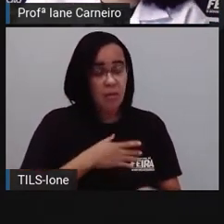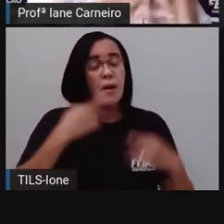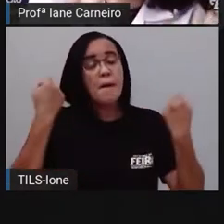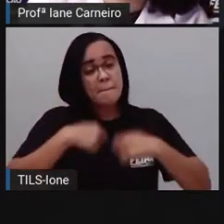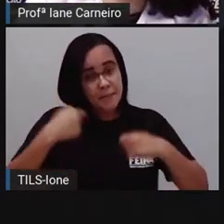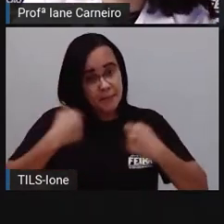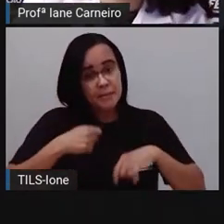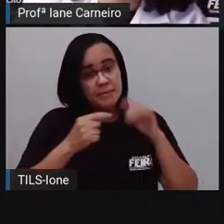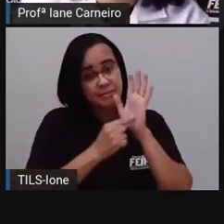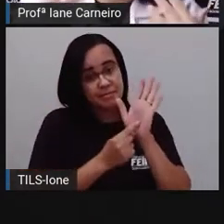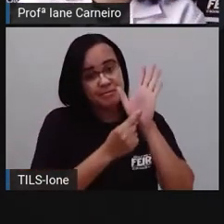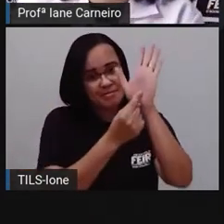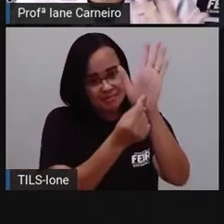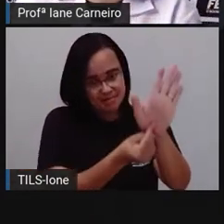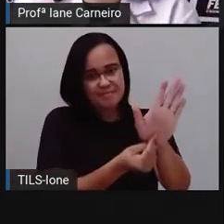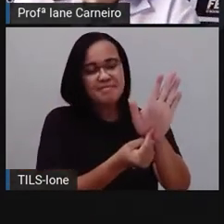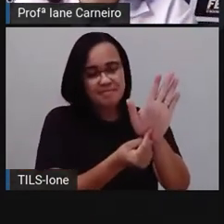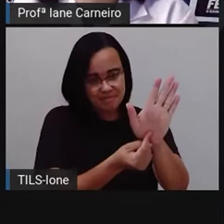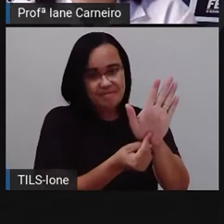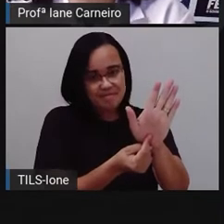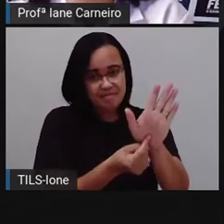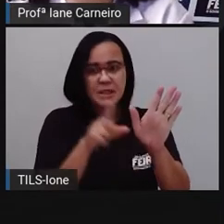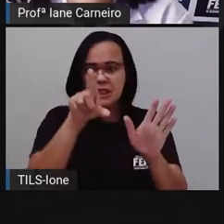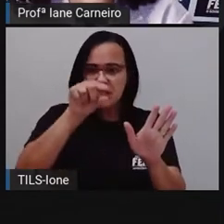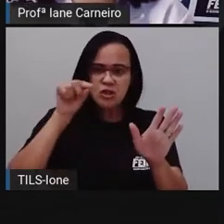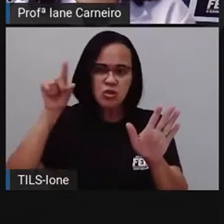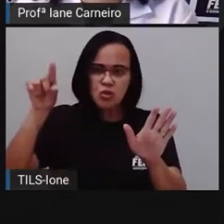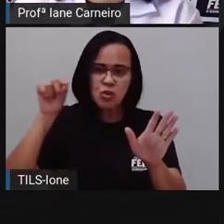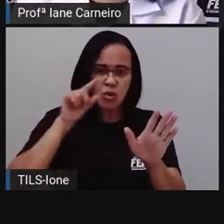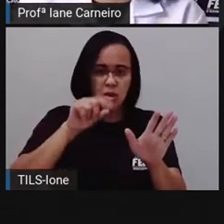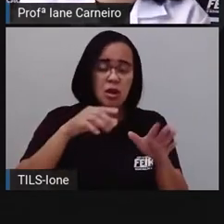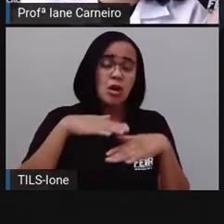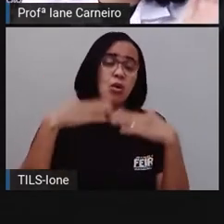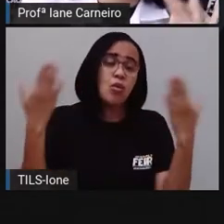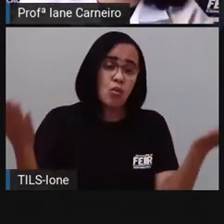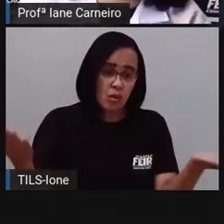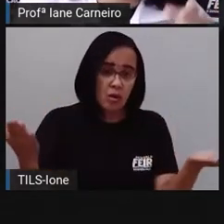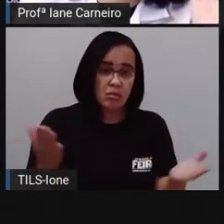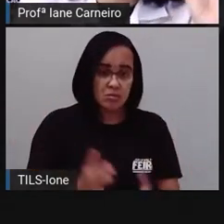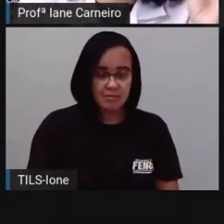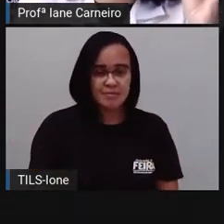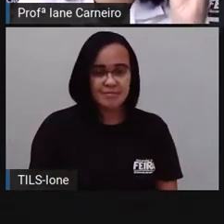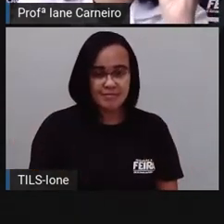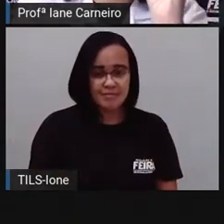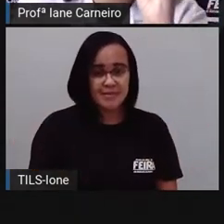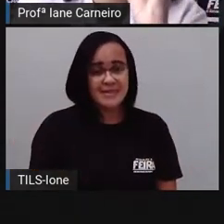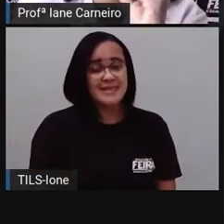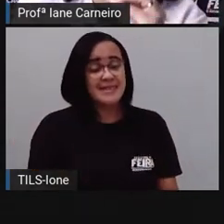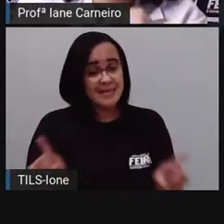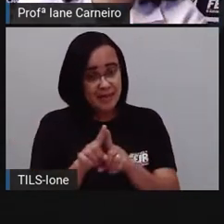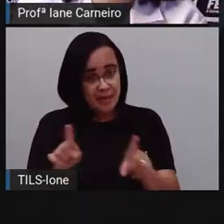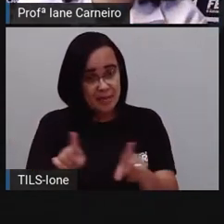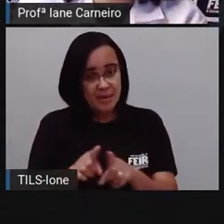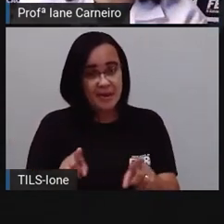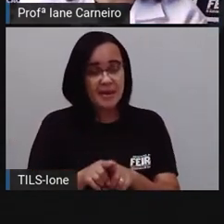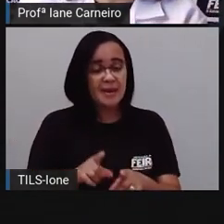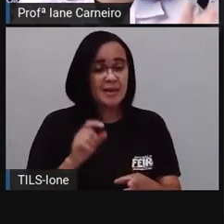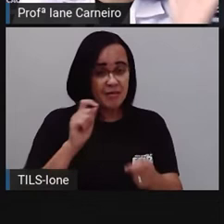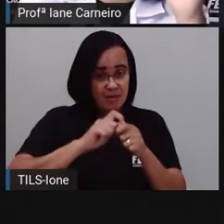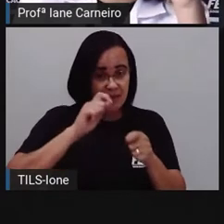os participantes da pesquisa quais são as opções que eles têm, certo? Então, aí vocês vão fazer essa tabela aqui, ó.